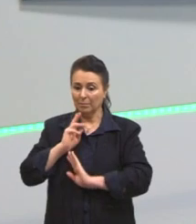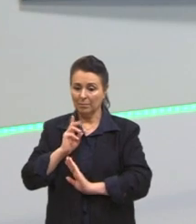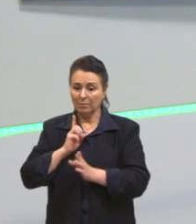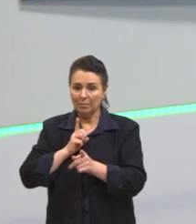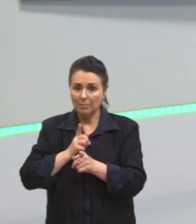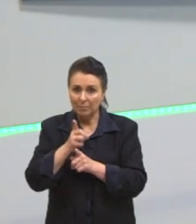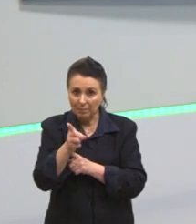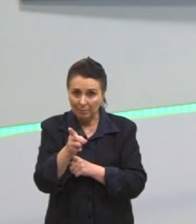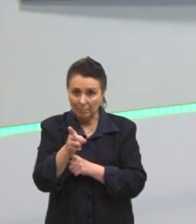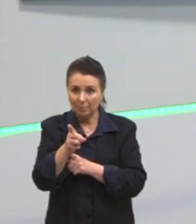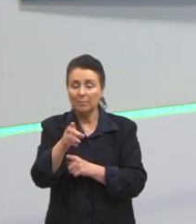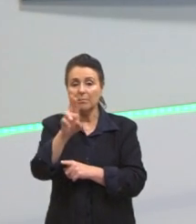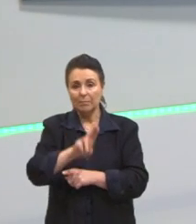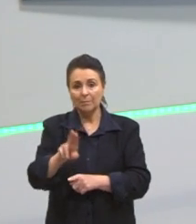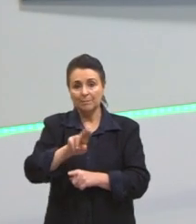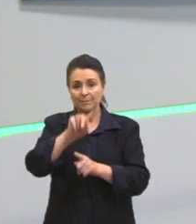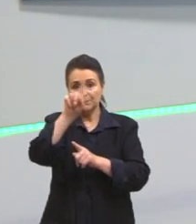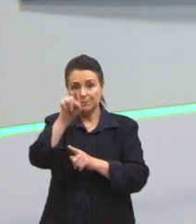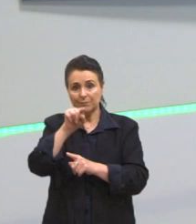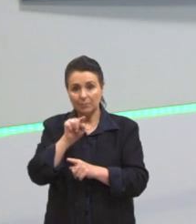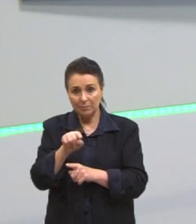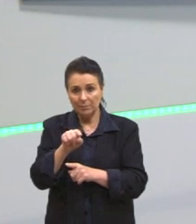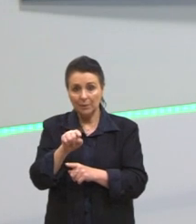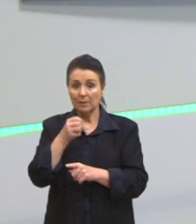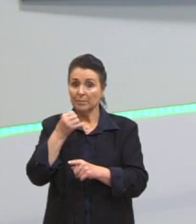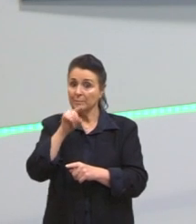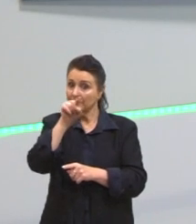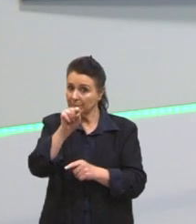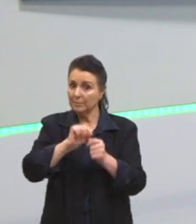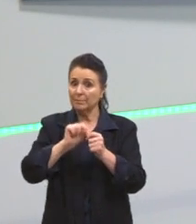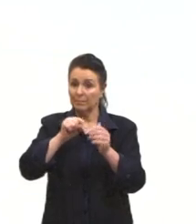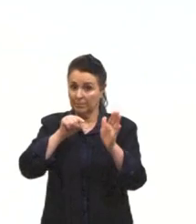interrogação e se tu faz, tu não pode deixar a dúvida para o teu leitor.